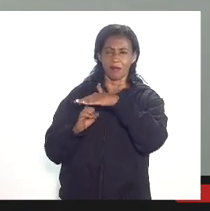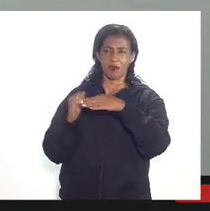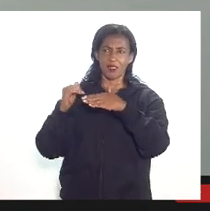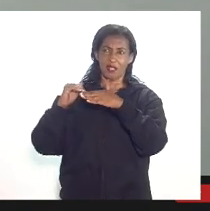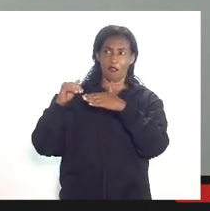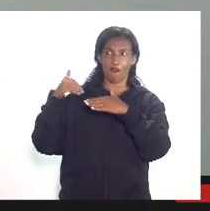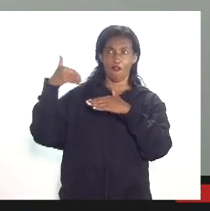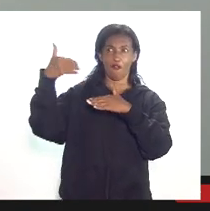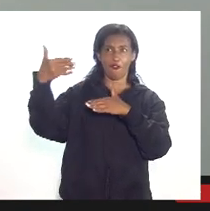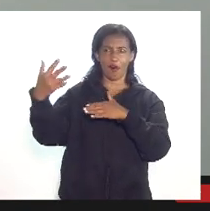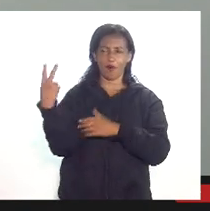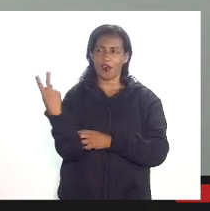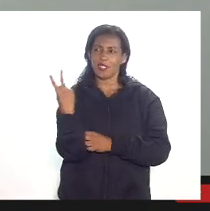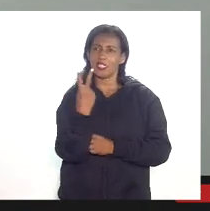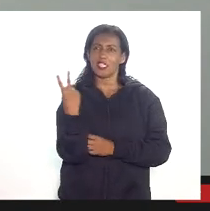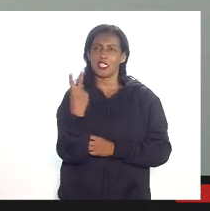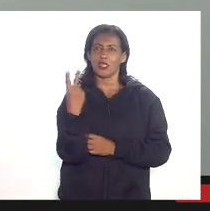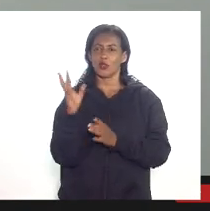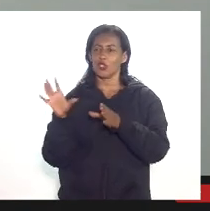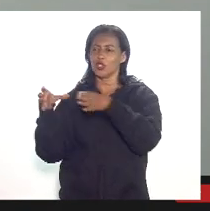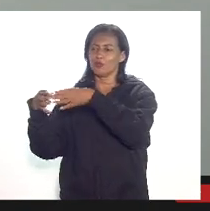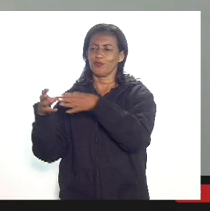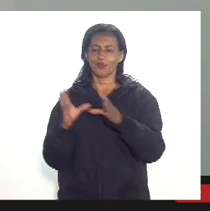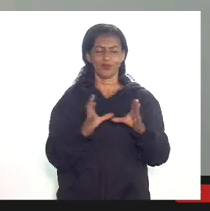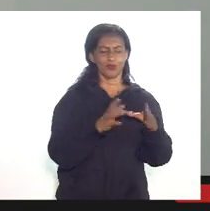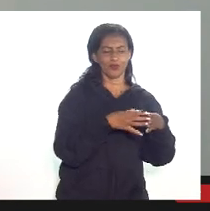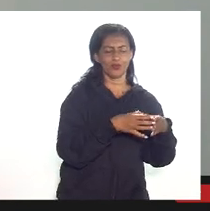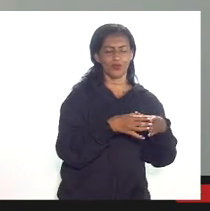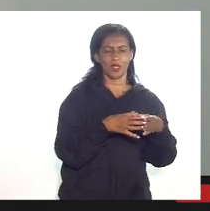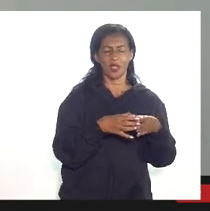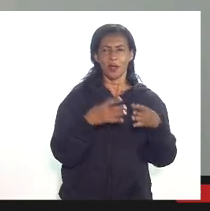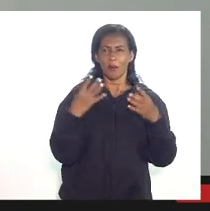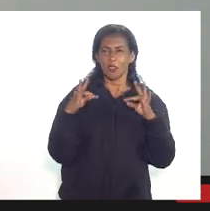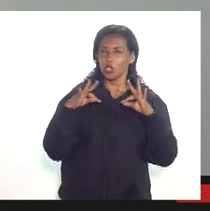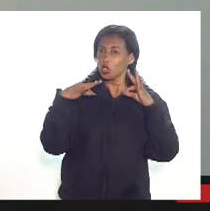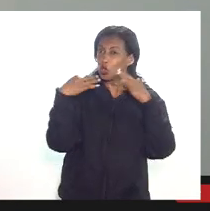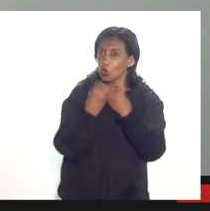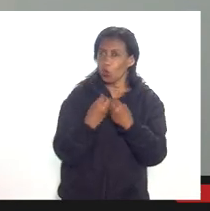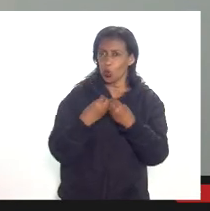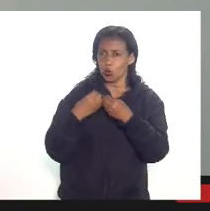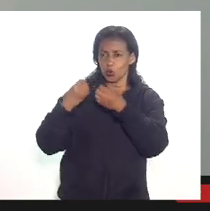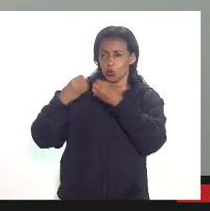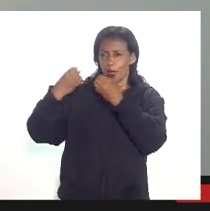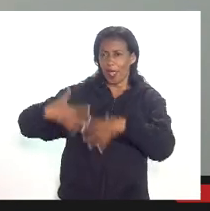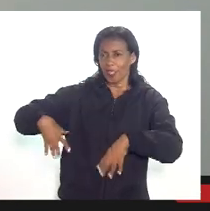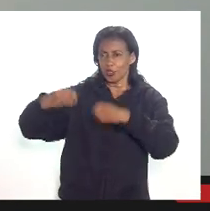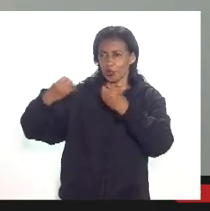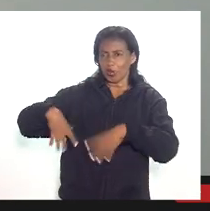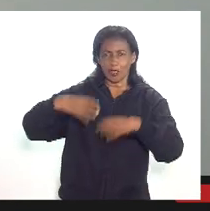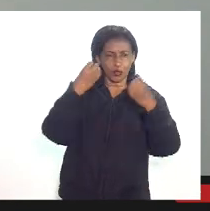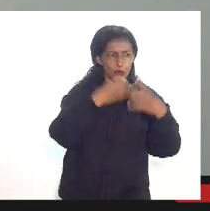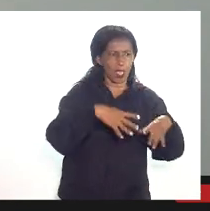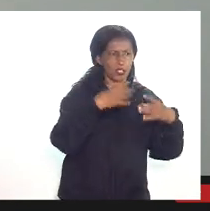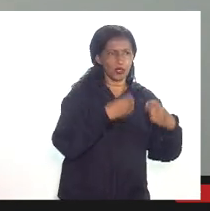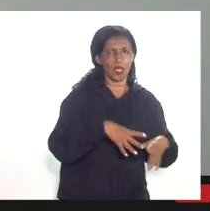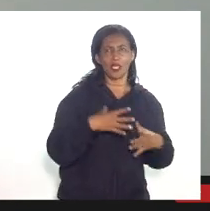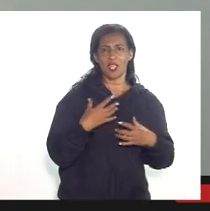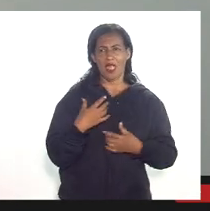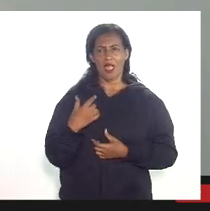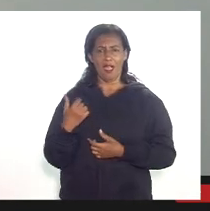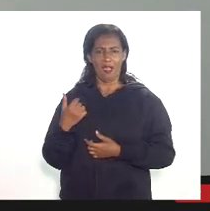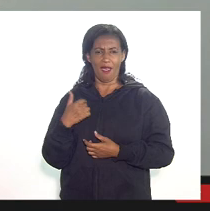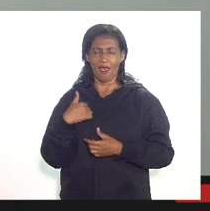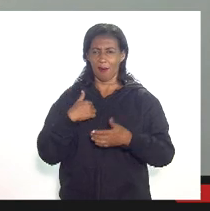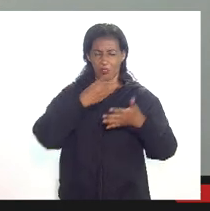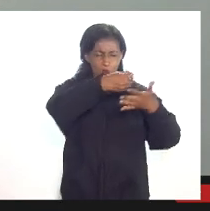são dois campos mas na hora de deduzir ela pega e traz todos os gastos todos mas ela vai falar não, mas os meus gastos exploratórios eu posso trazer